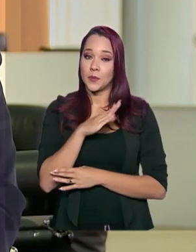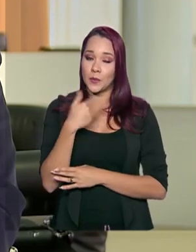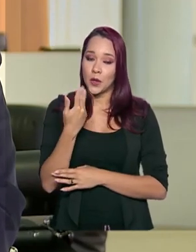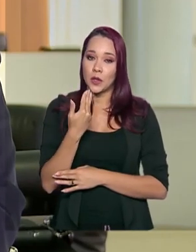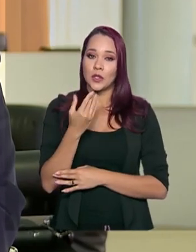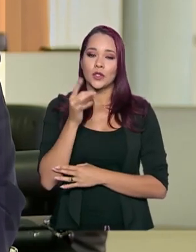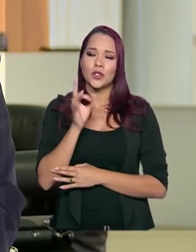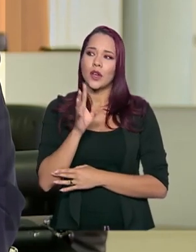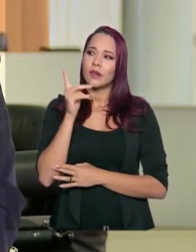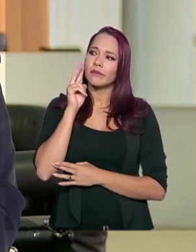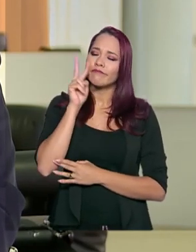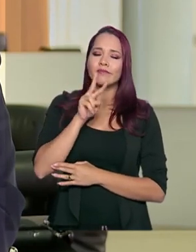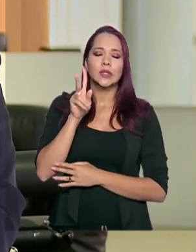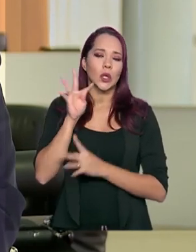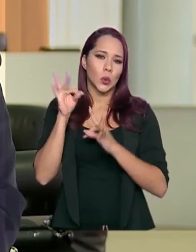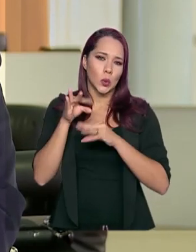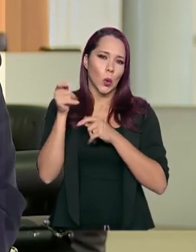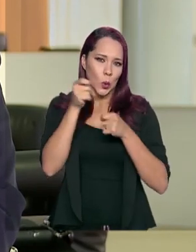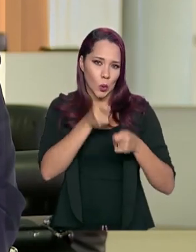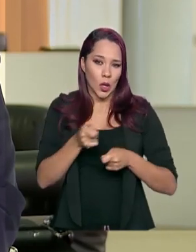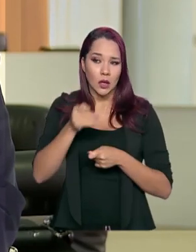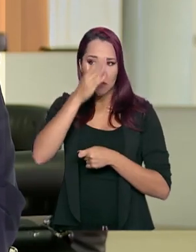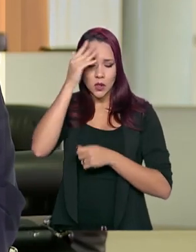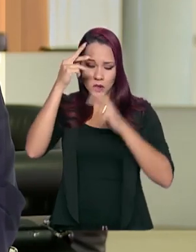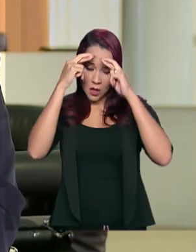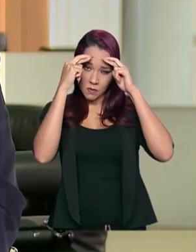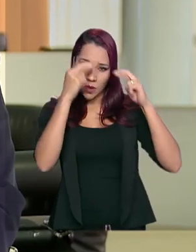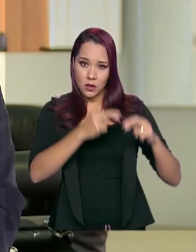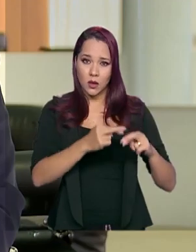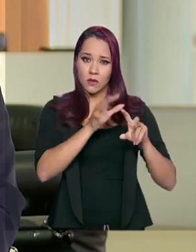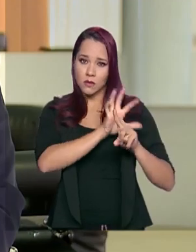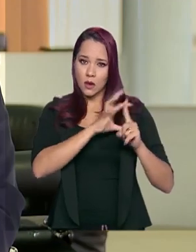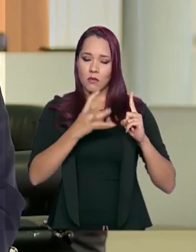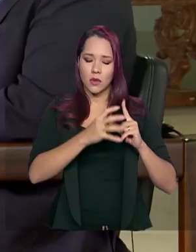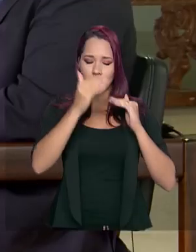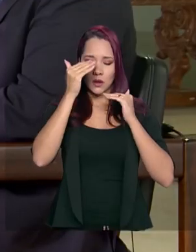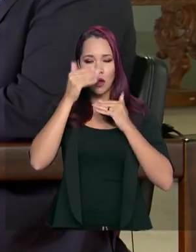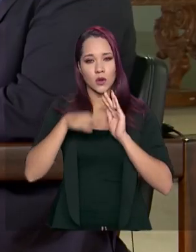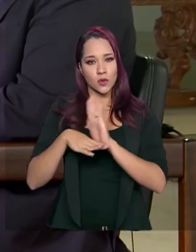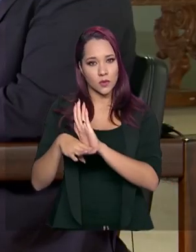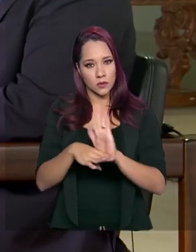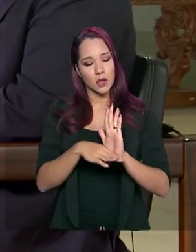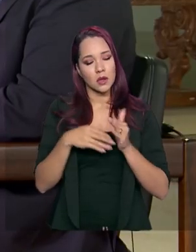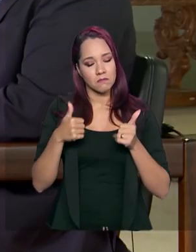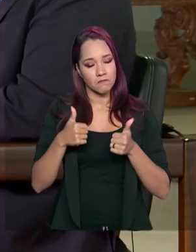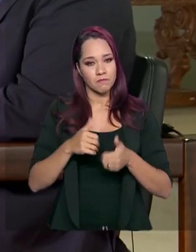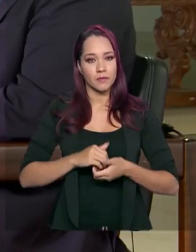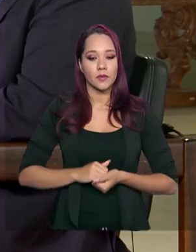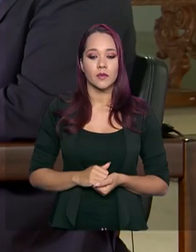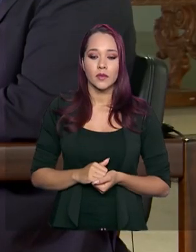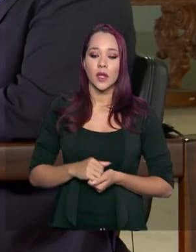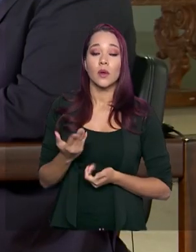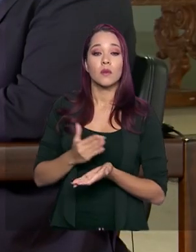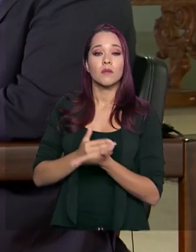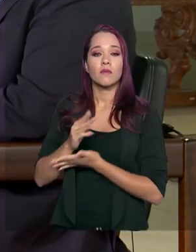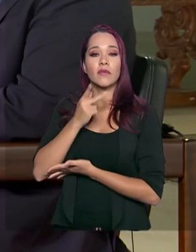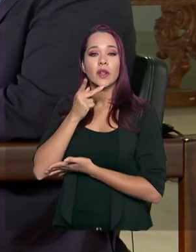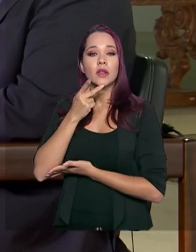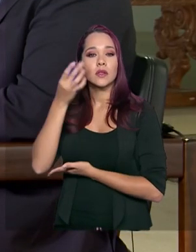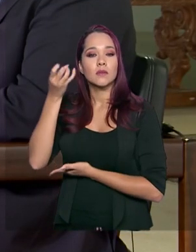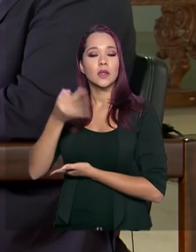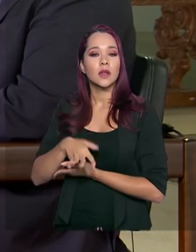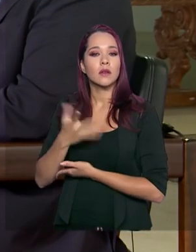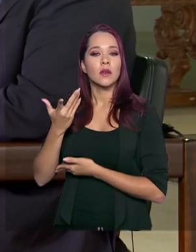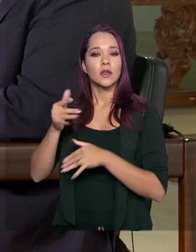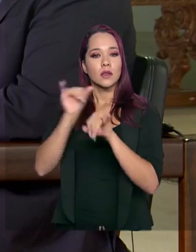mas, de uma forma geral, está sob controle, as pessoas estão respeitando o isolamento e isso tem ajudado bastante. Bom, a gente iniciou falando sobre a